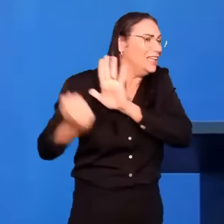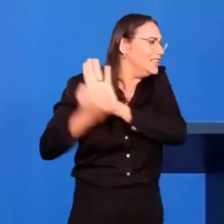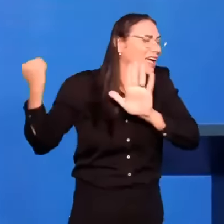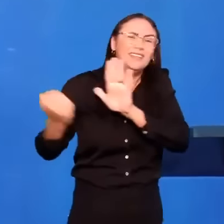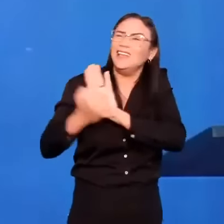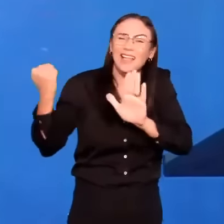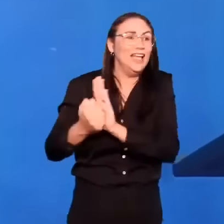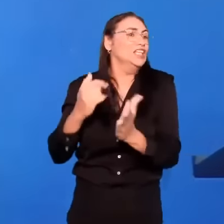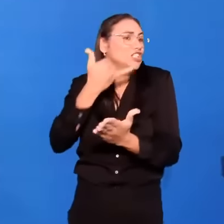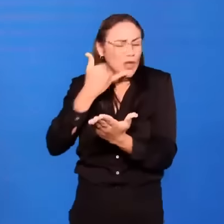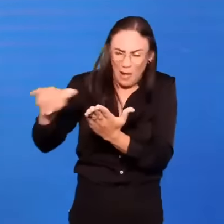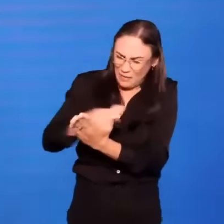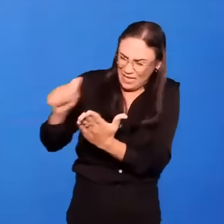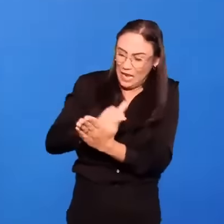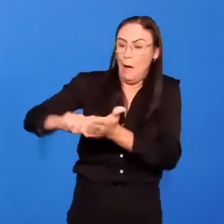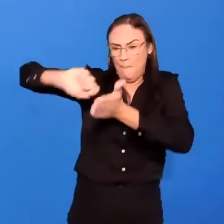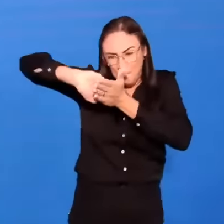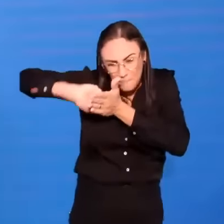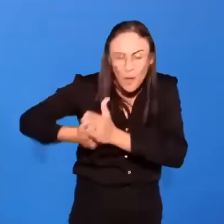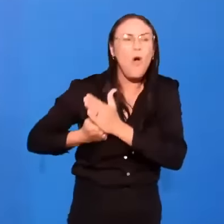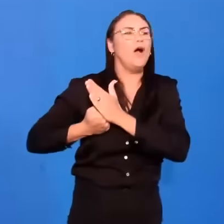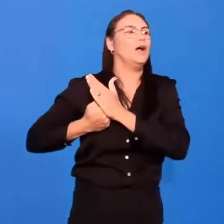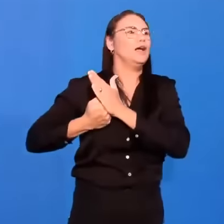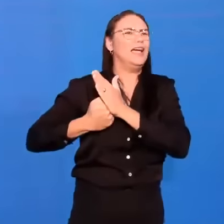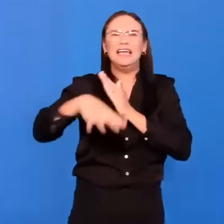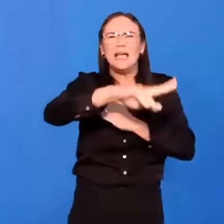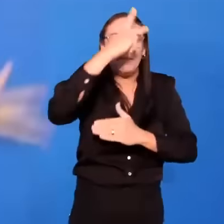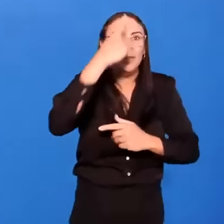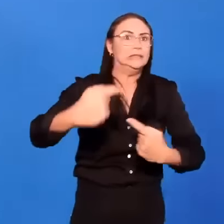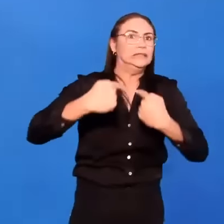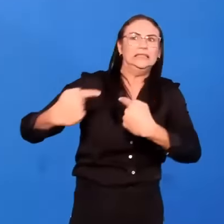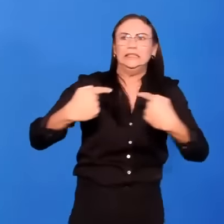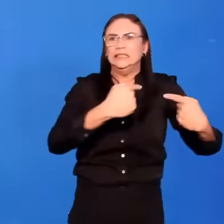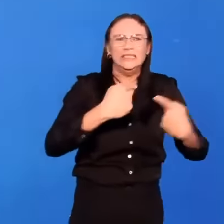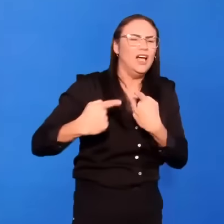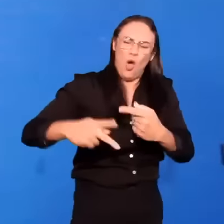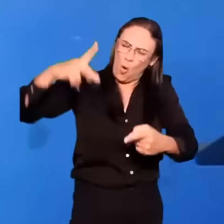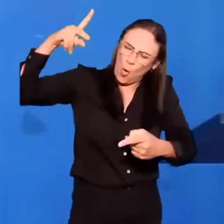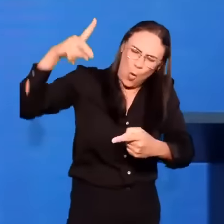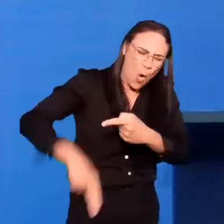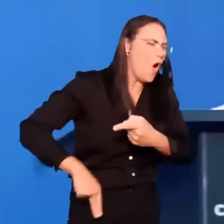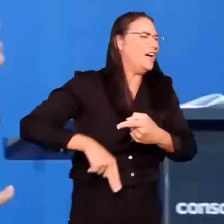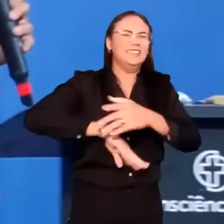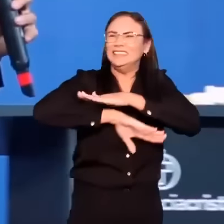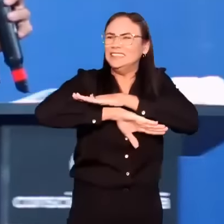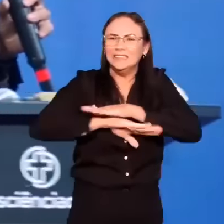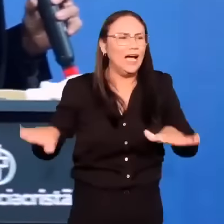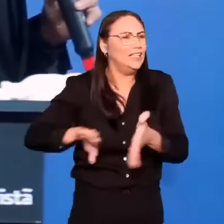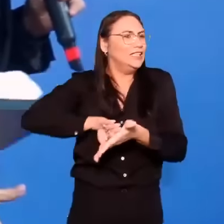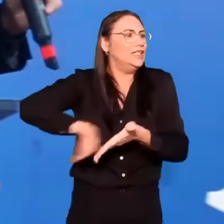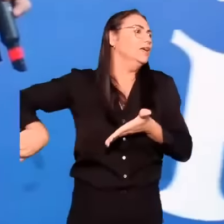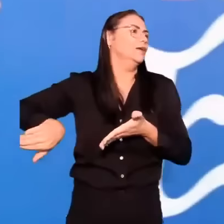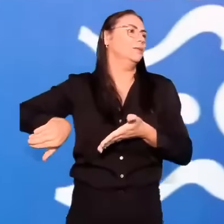aparelhos. Bloqueia essas pessoas imundas. Corte essas ensinaturas sujas.